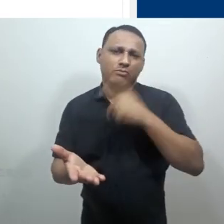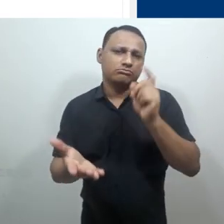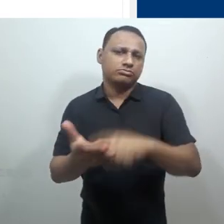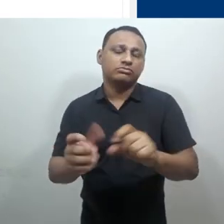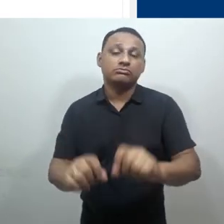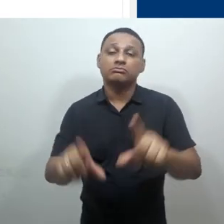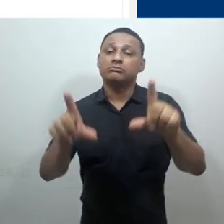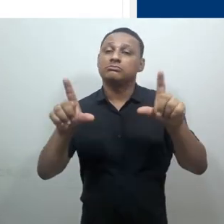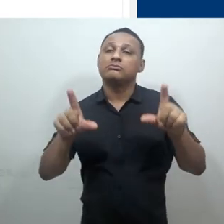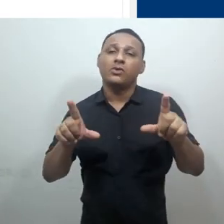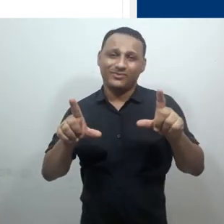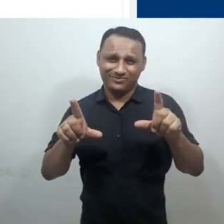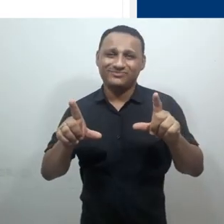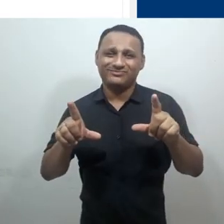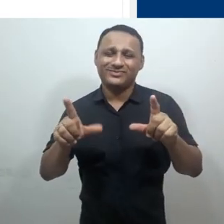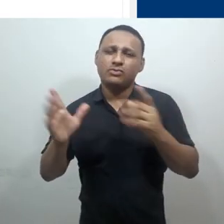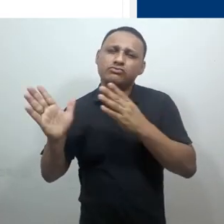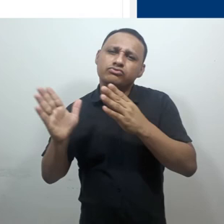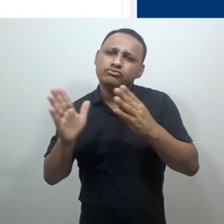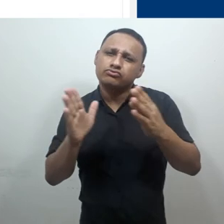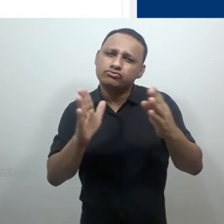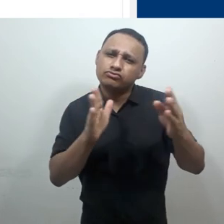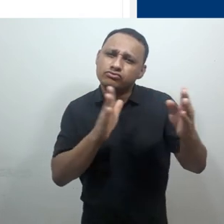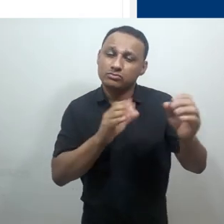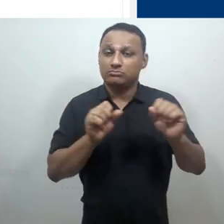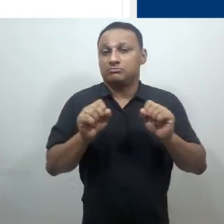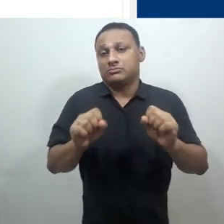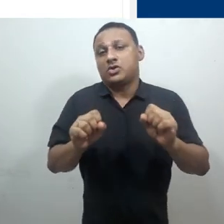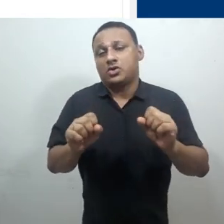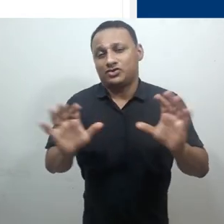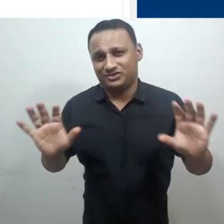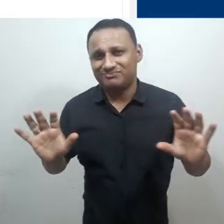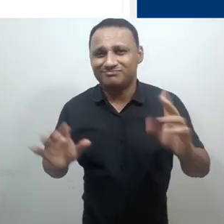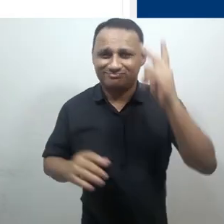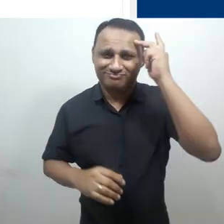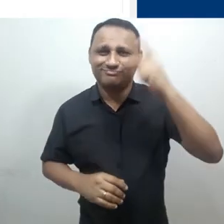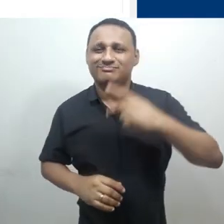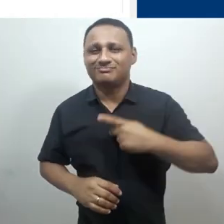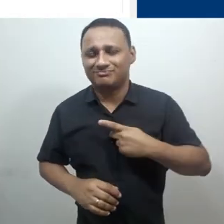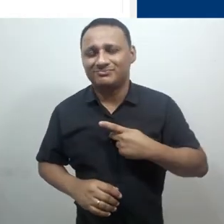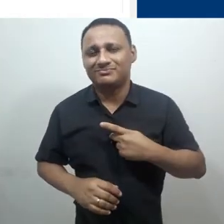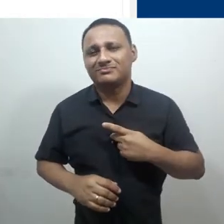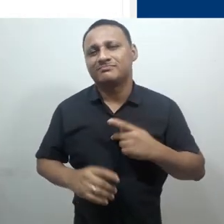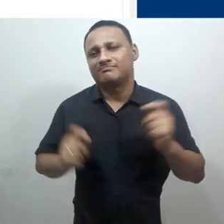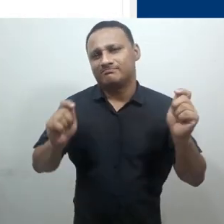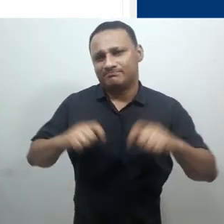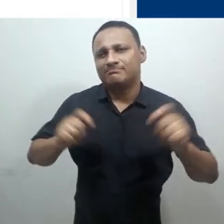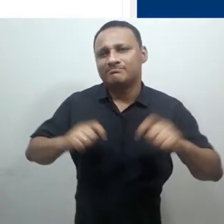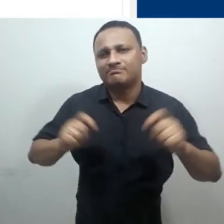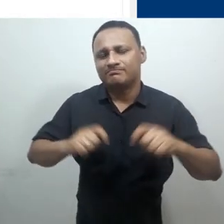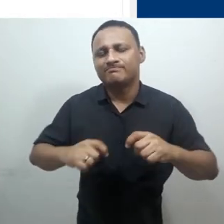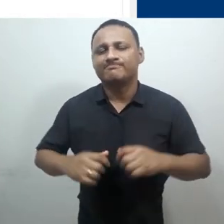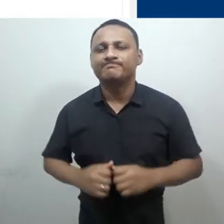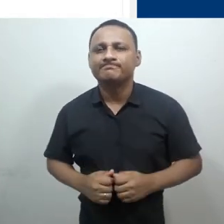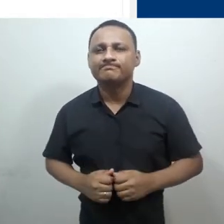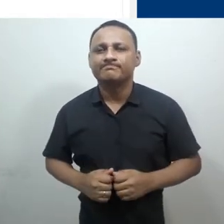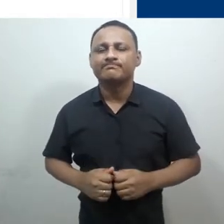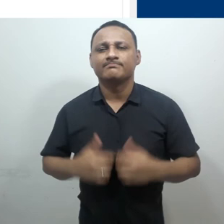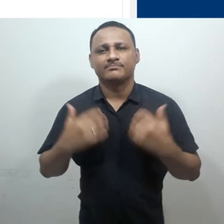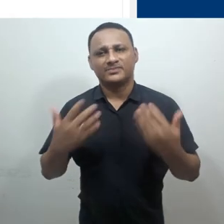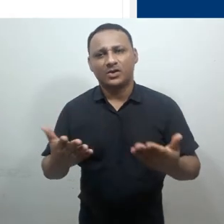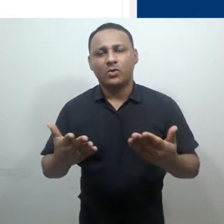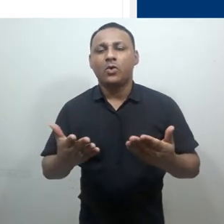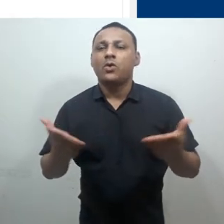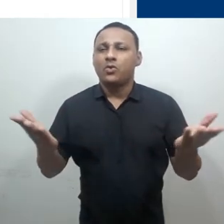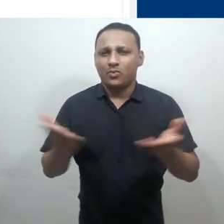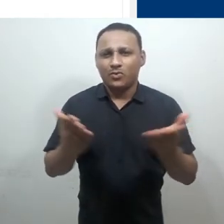visualizado com o software que tivermos disponível em nosso computador. Vamos clicar sobre o recurso do tipo arquivo. Verifiquem que o